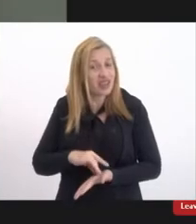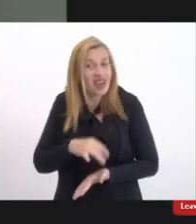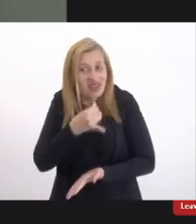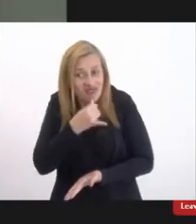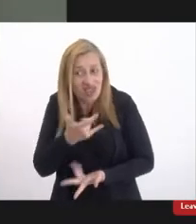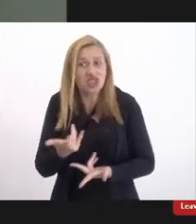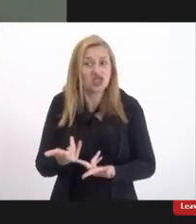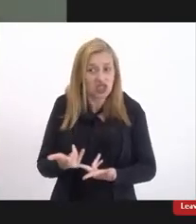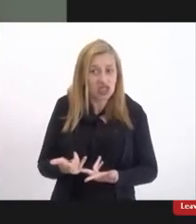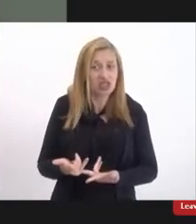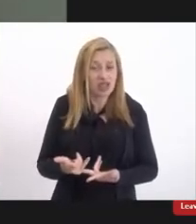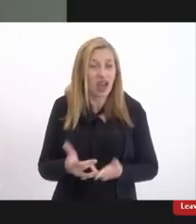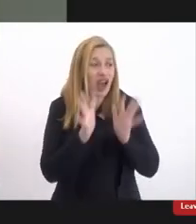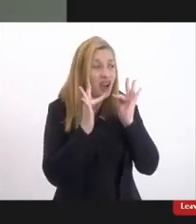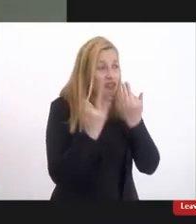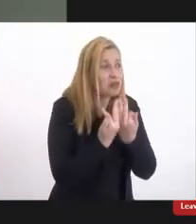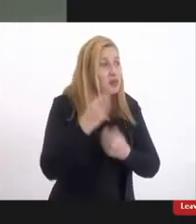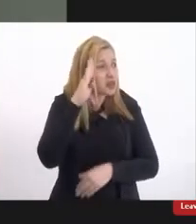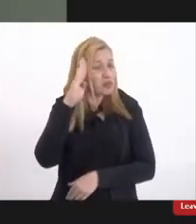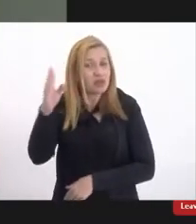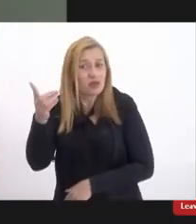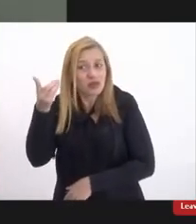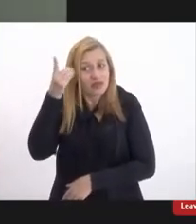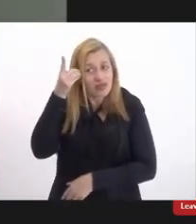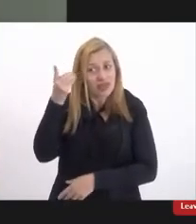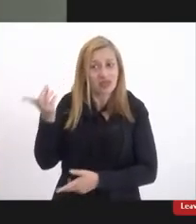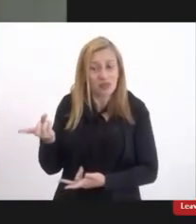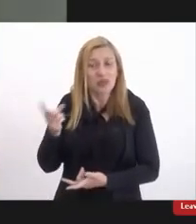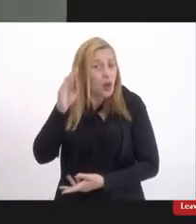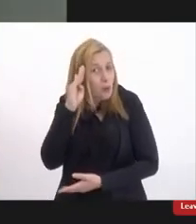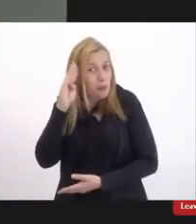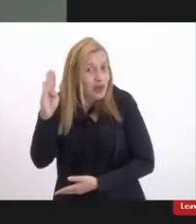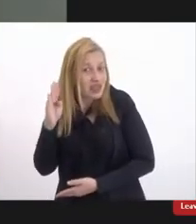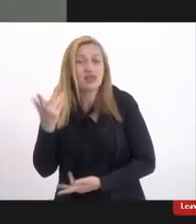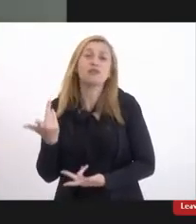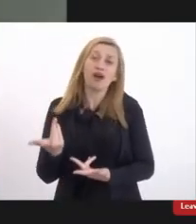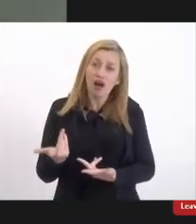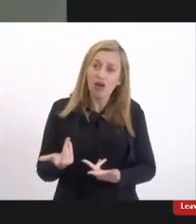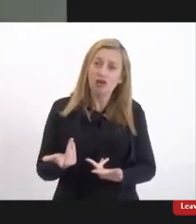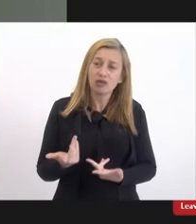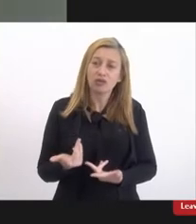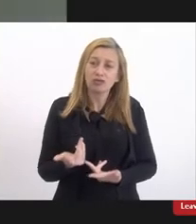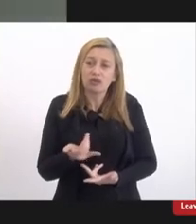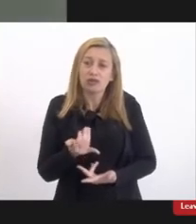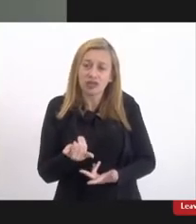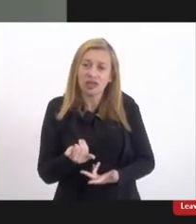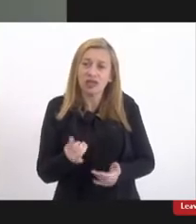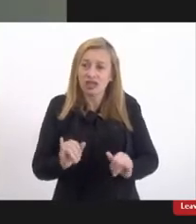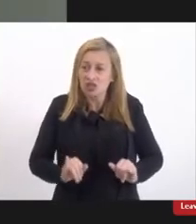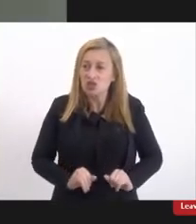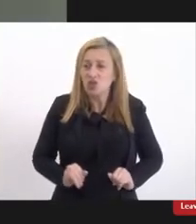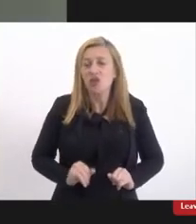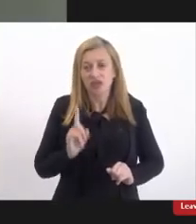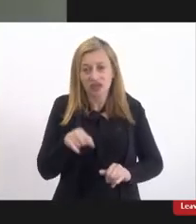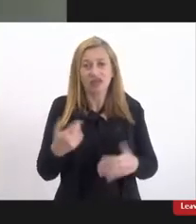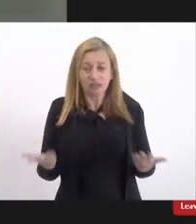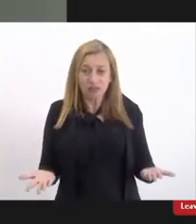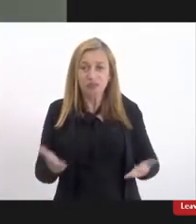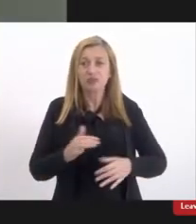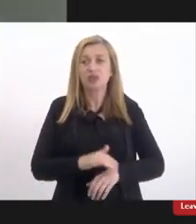principalmente no caso da deficiência intelectual é o principal causador de dano na deficiência intelectual